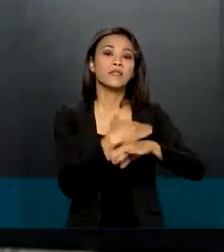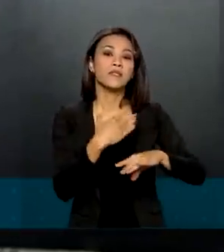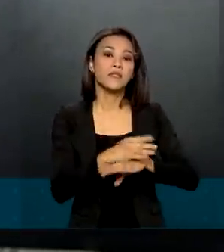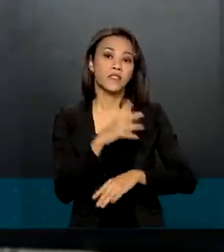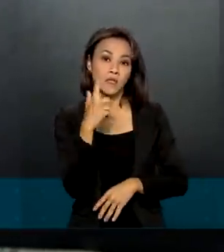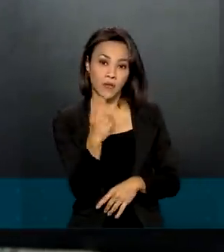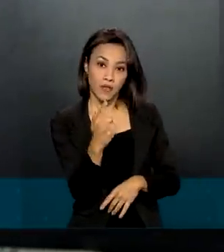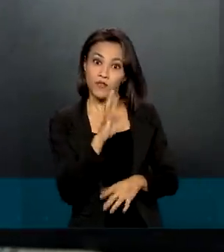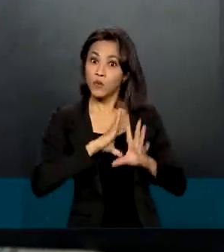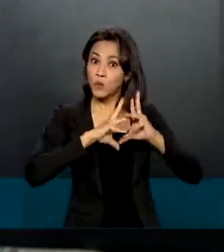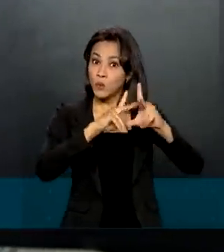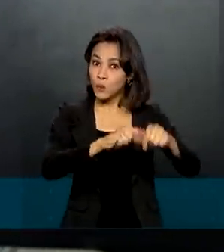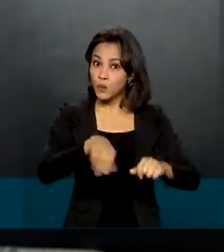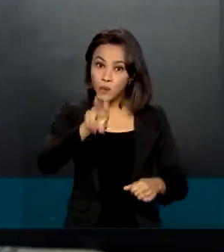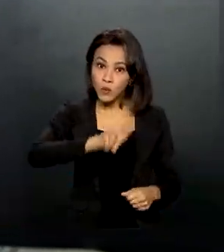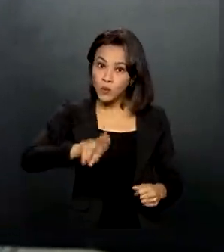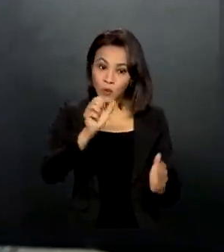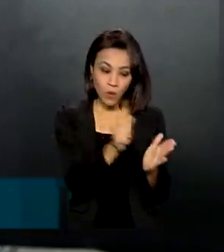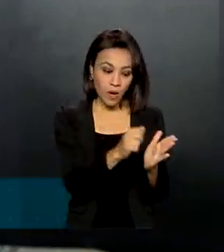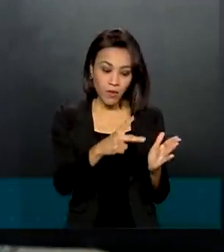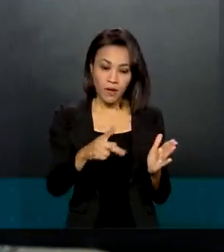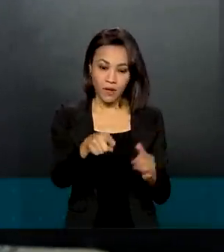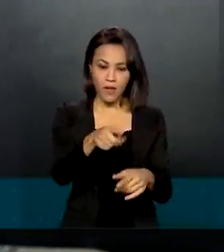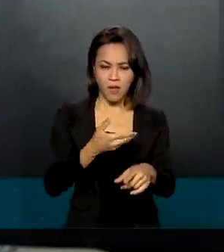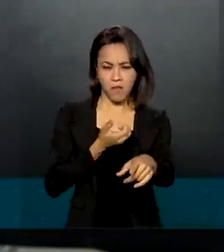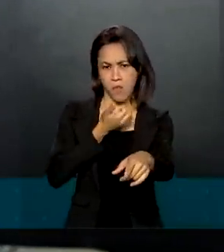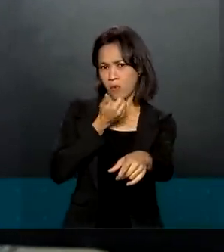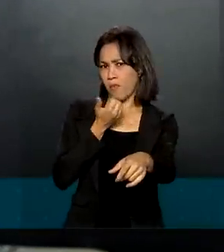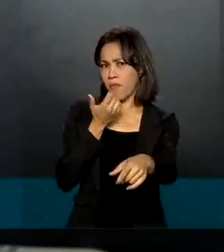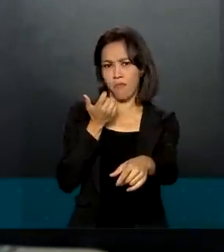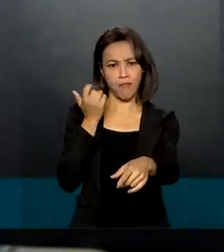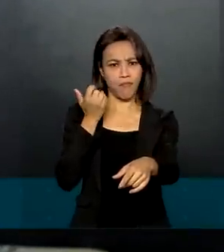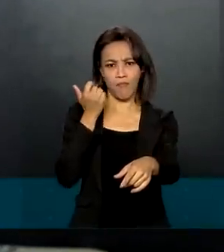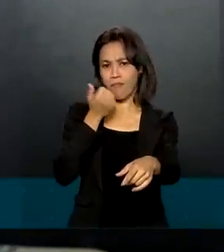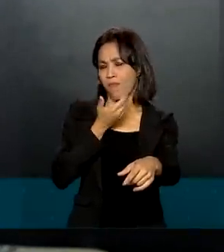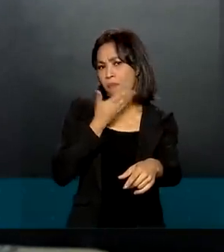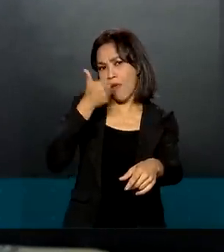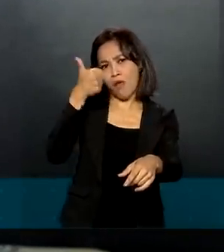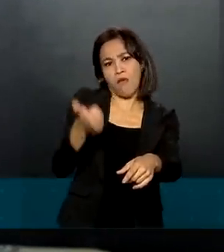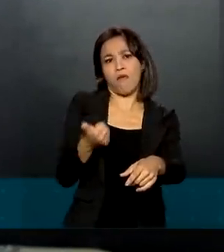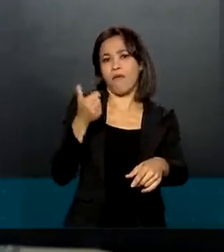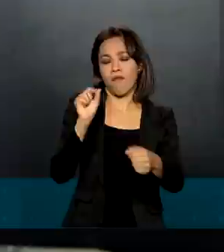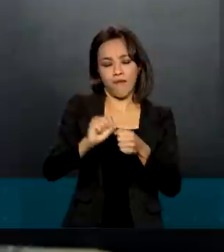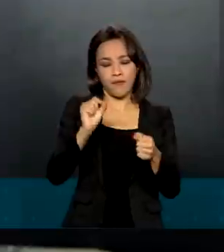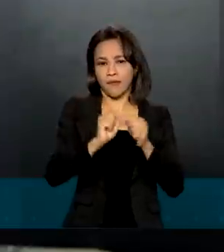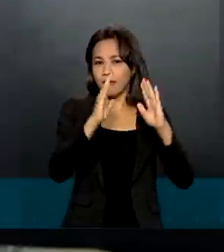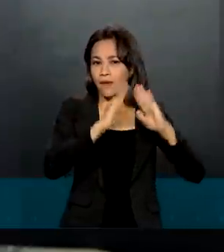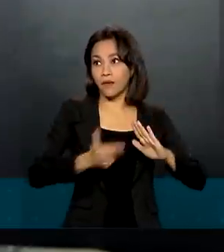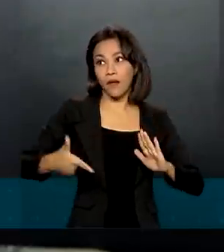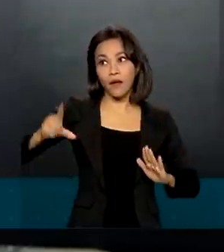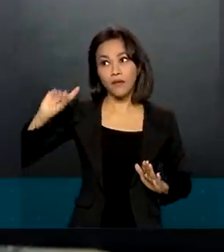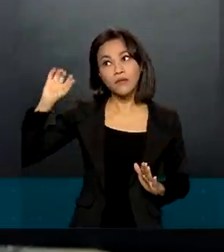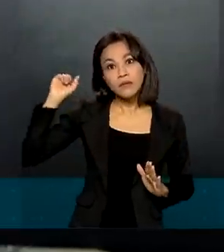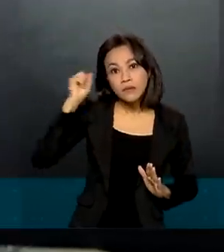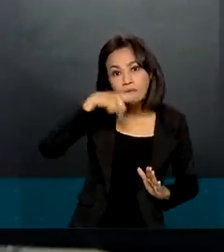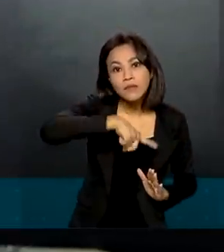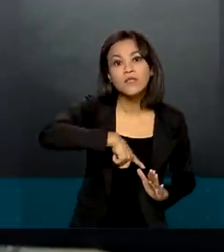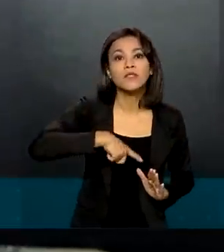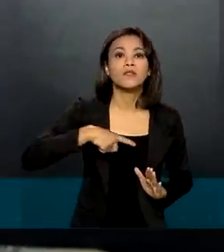aplicativo. Bem melhor fazer assim em casa, porque antes estava difícil. Além de você ter que